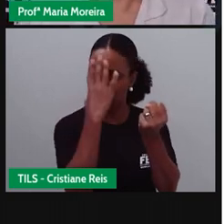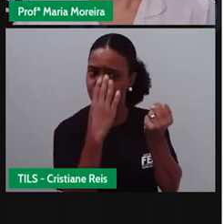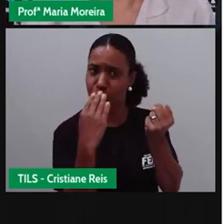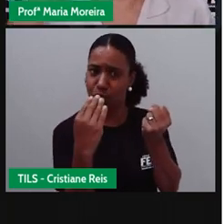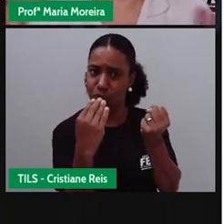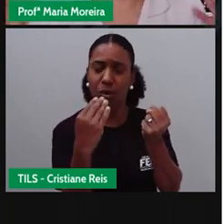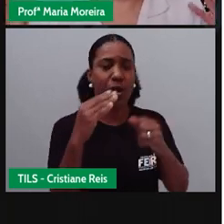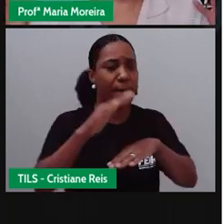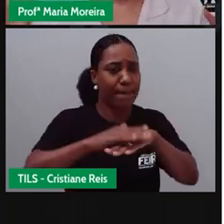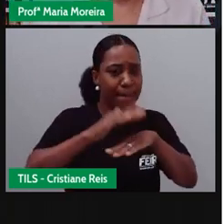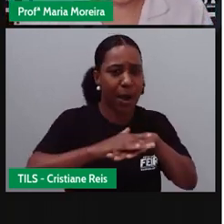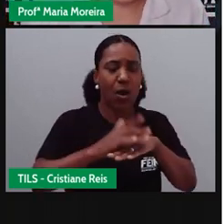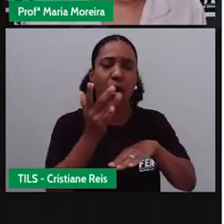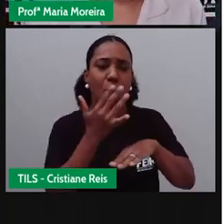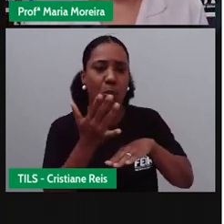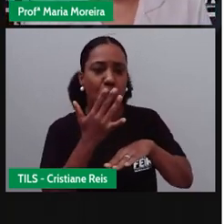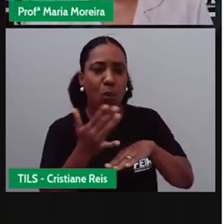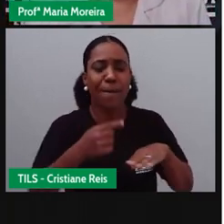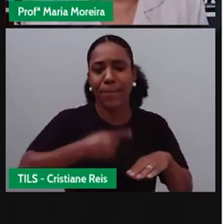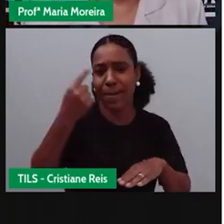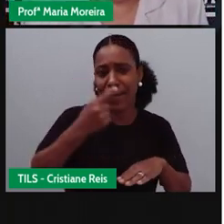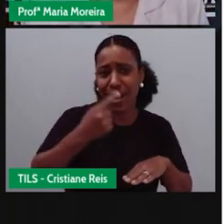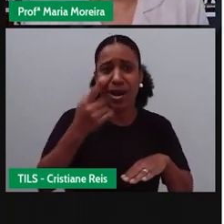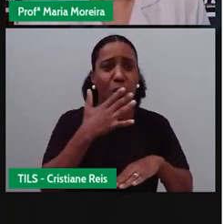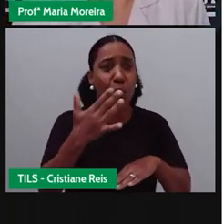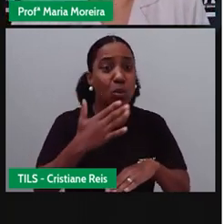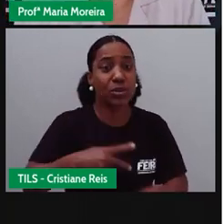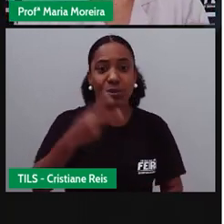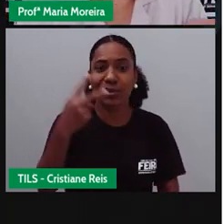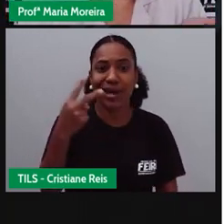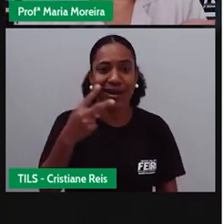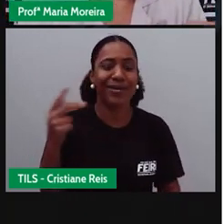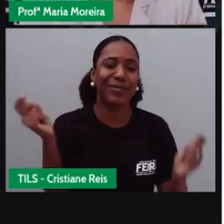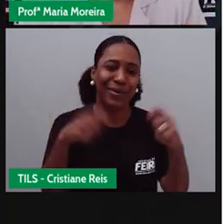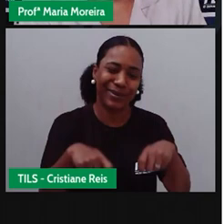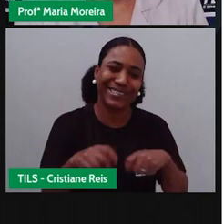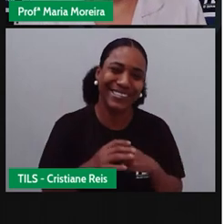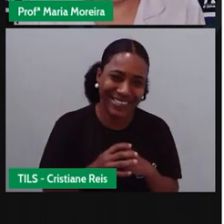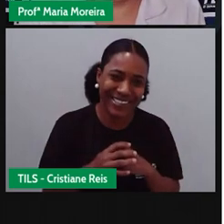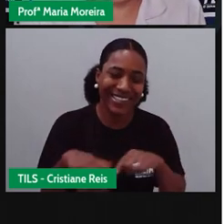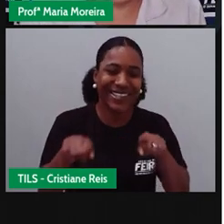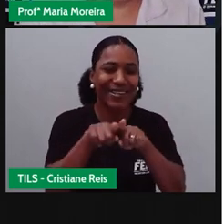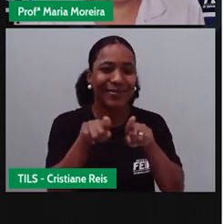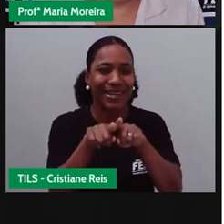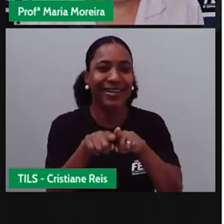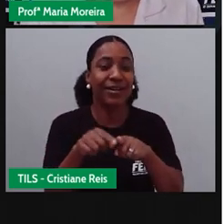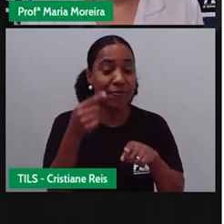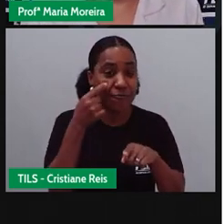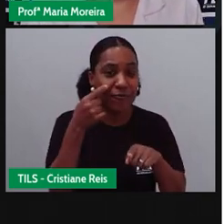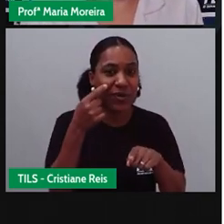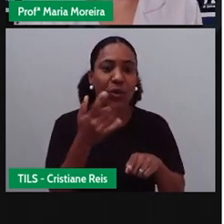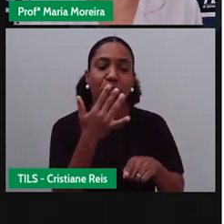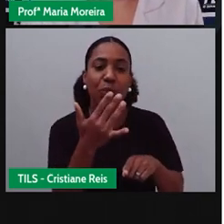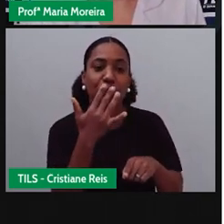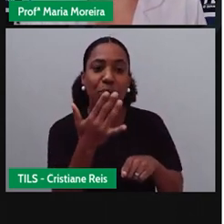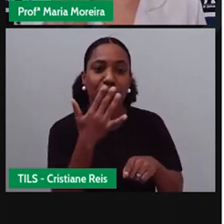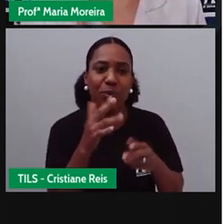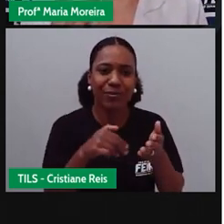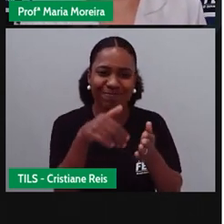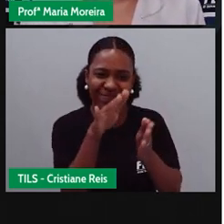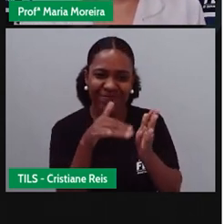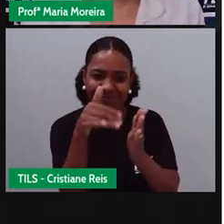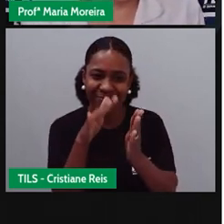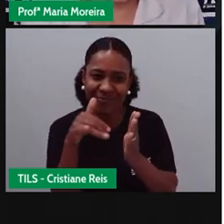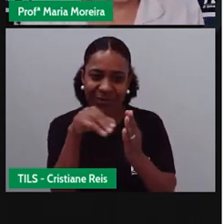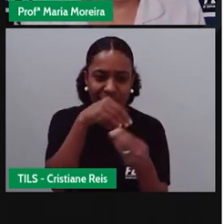maneiras. Usem as cores primárias, as cores secundárias. Utilizem aquela pesquinha que tem lá na caixinha de tinta de vocês, pra